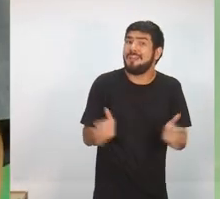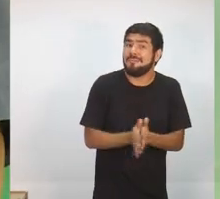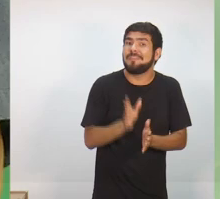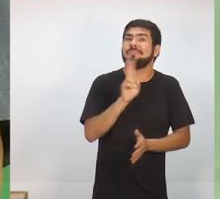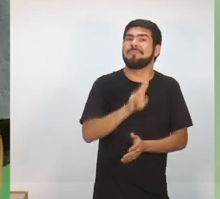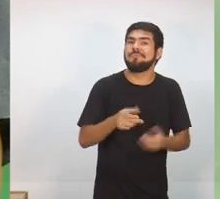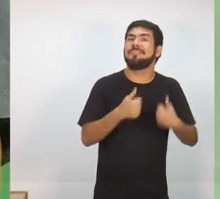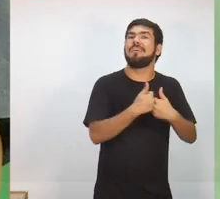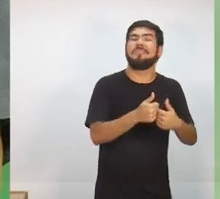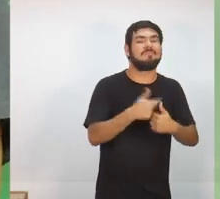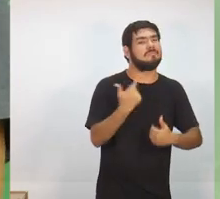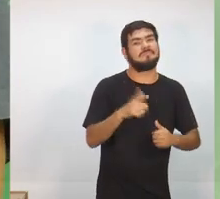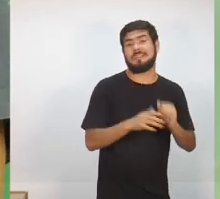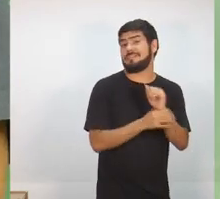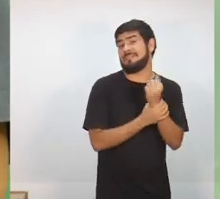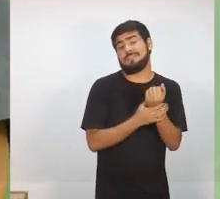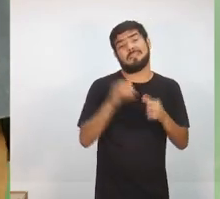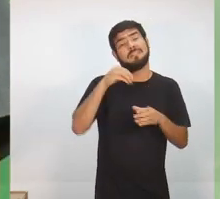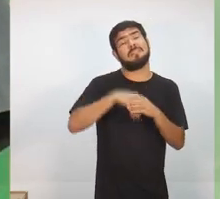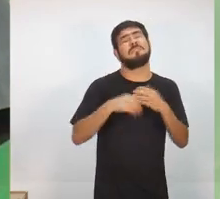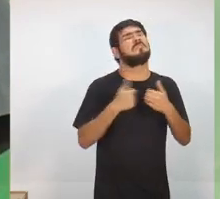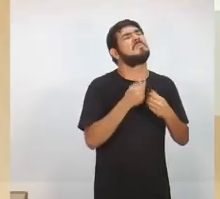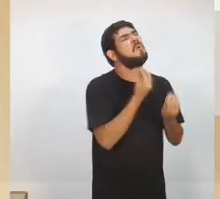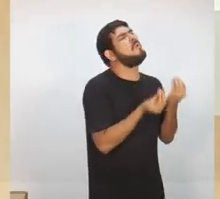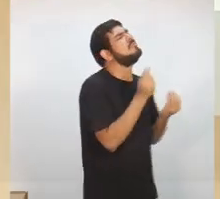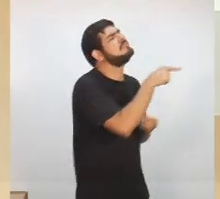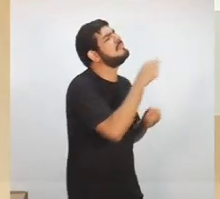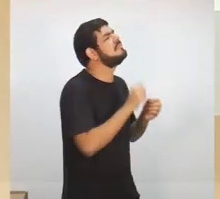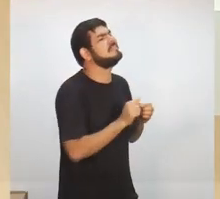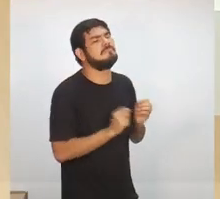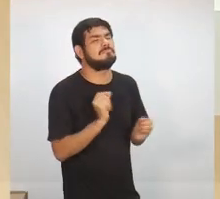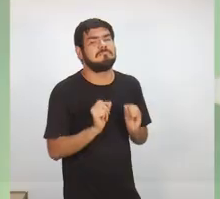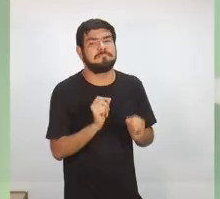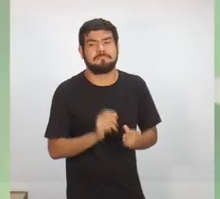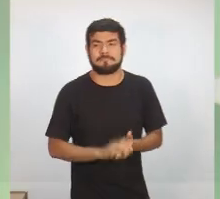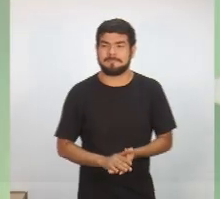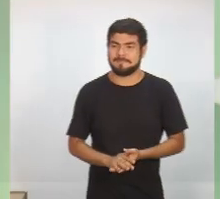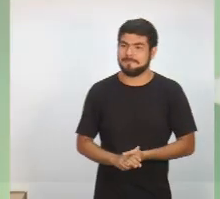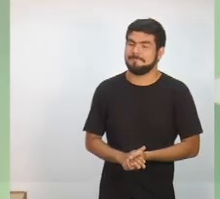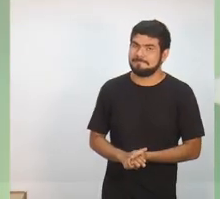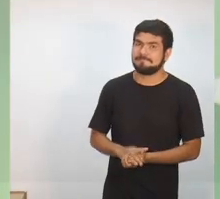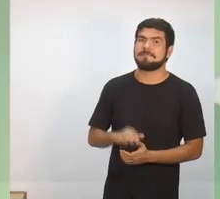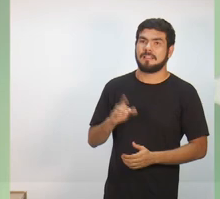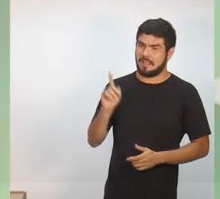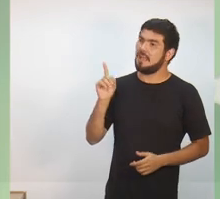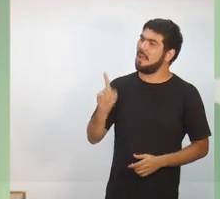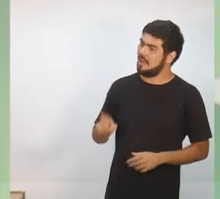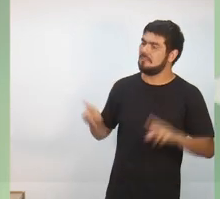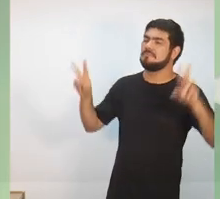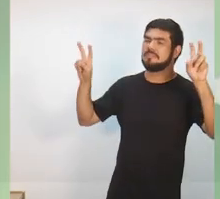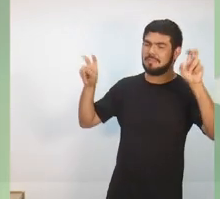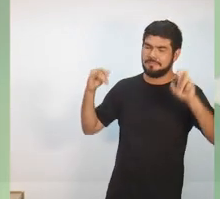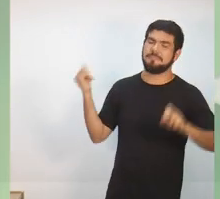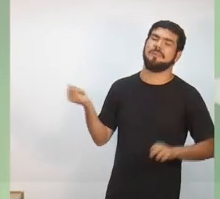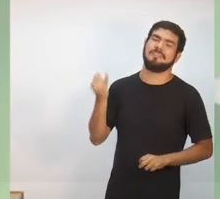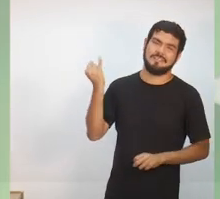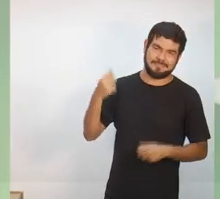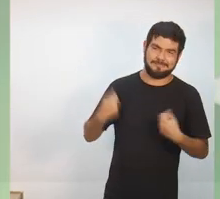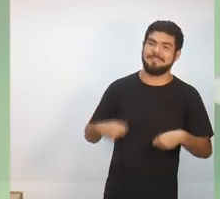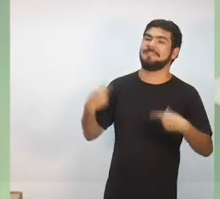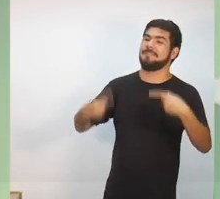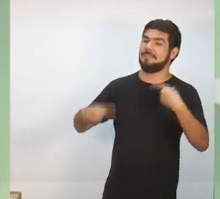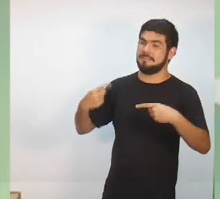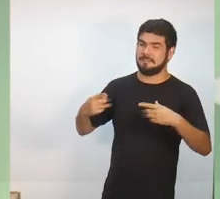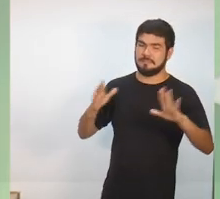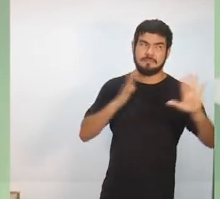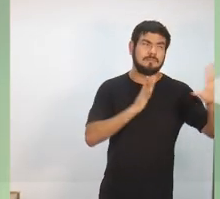não tendo a segurança de vir dentro dos transportes urbanos? Berg, esse é um tema importante que tem que ser debatido, porque...